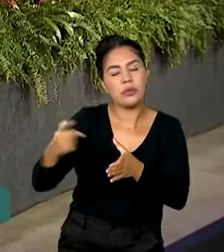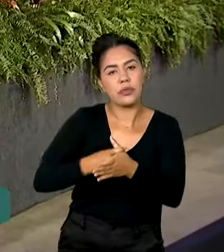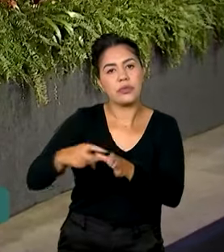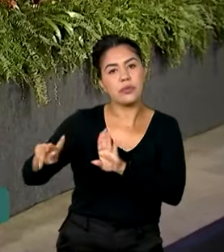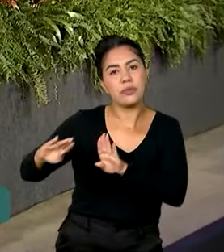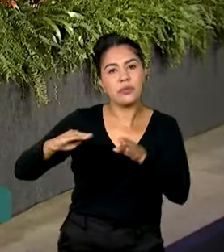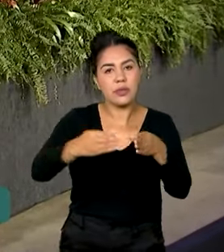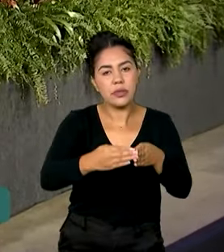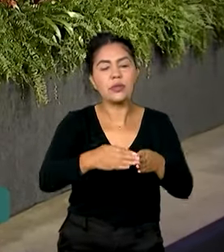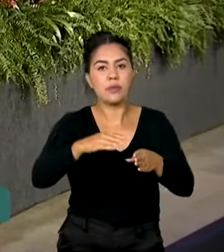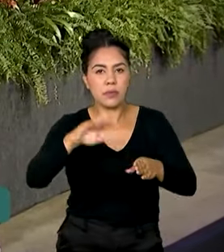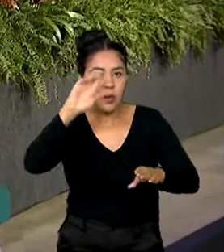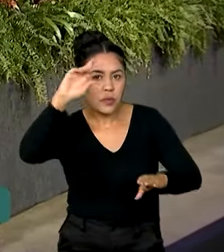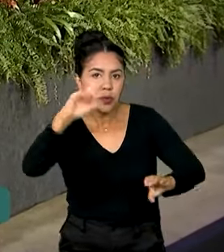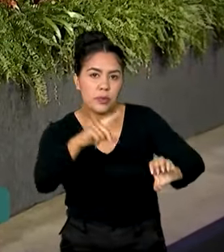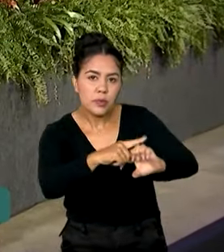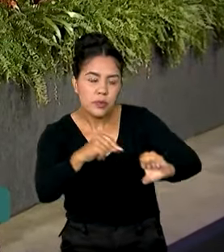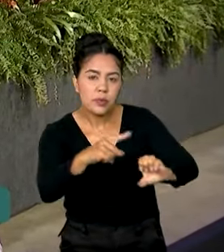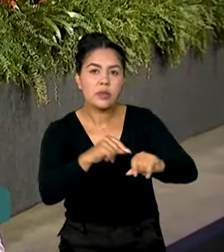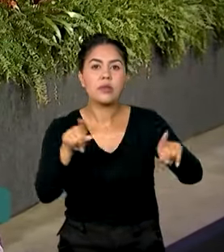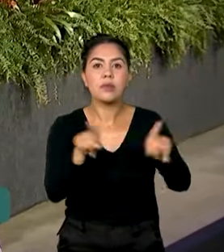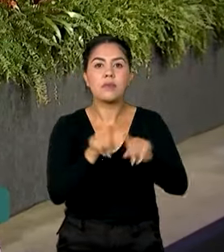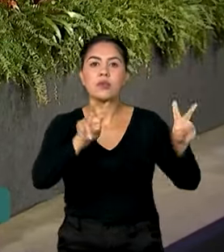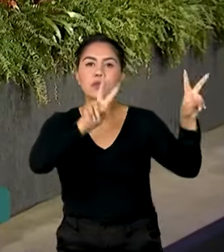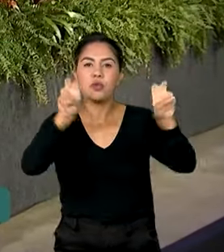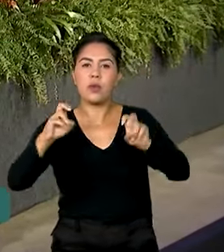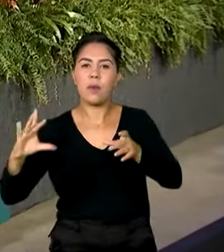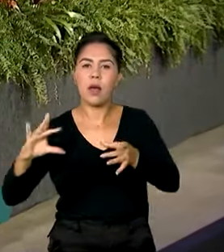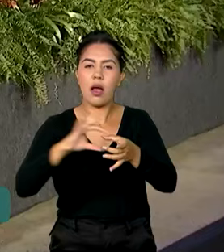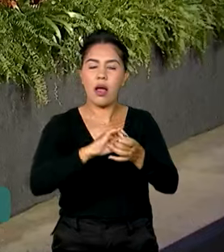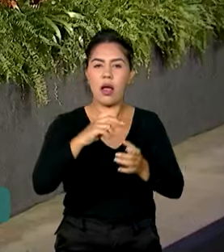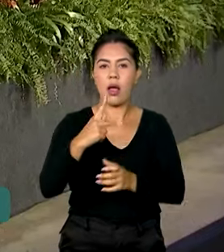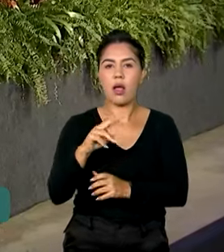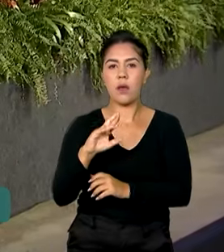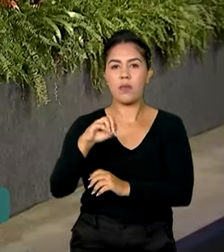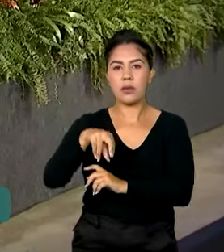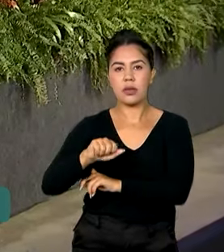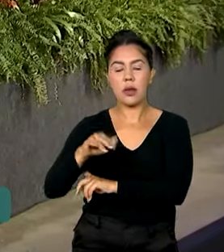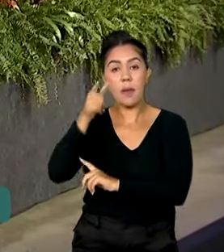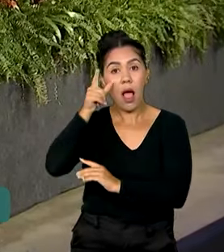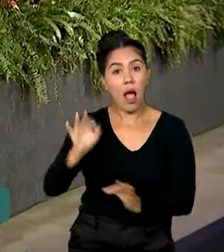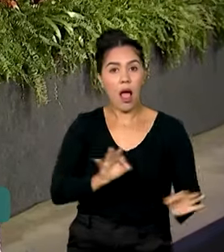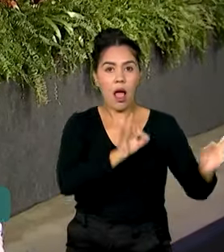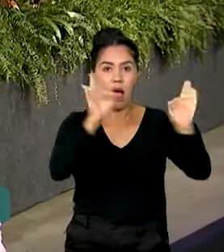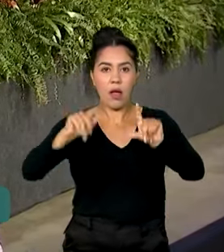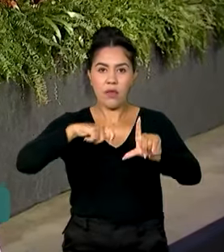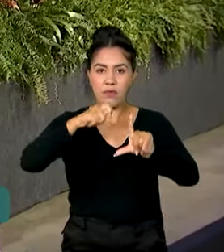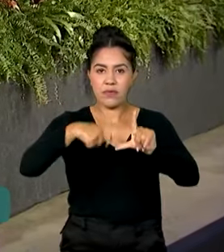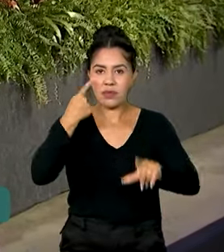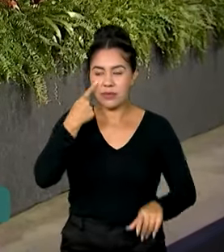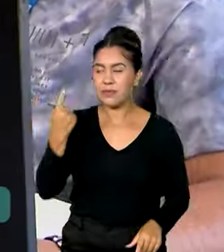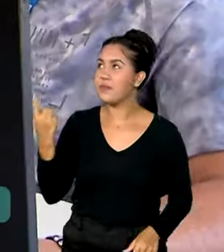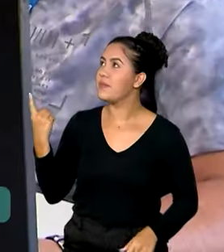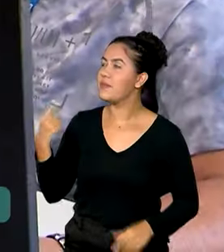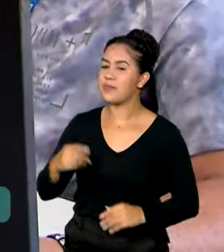empreendedores, inclusive as relativas ao PRONAMP. Confira os detalhes na reportagem de Cleide Silva.